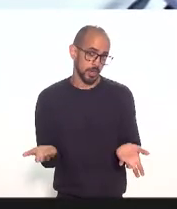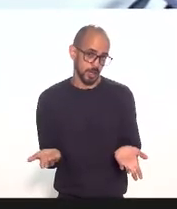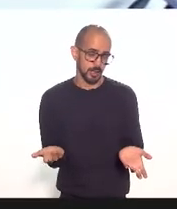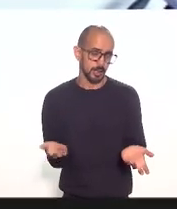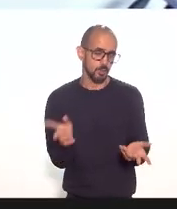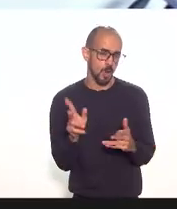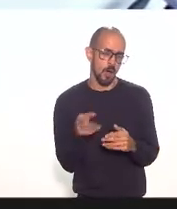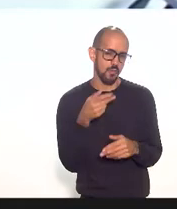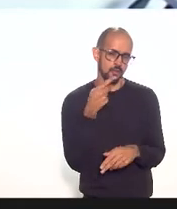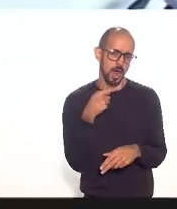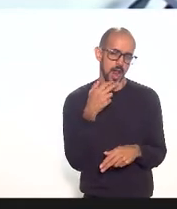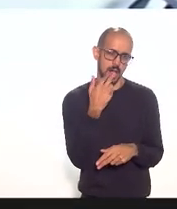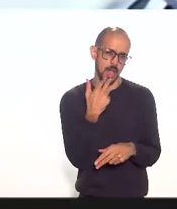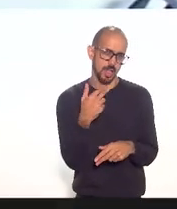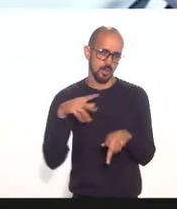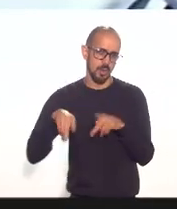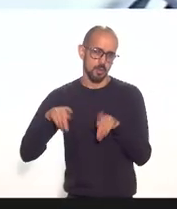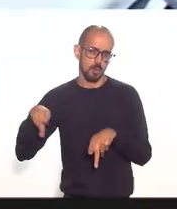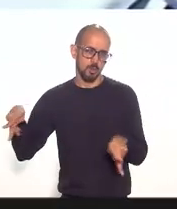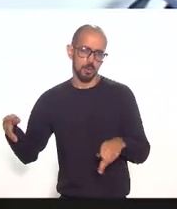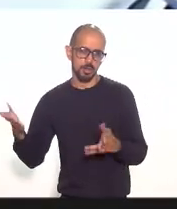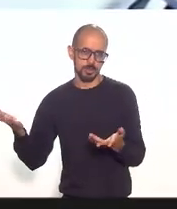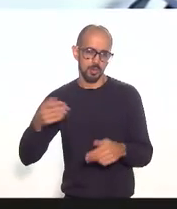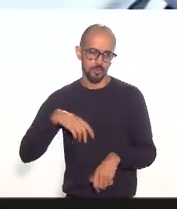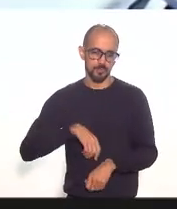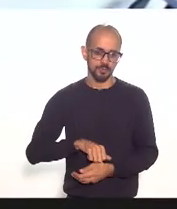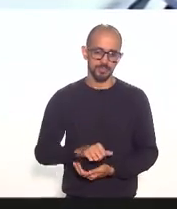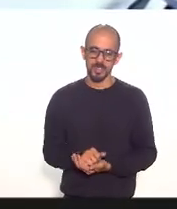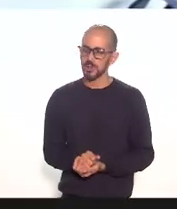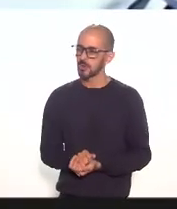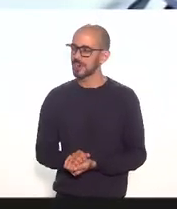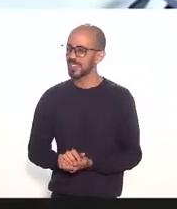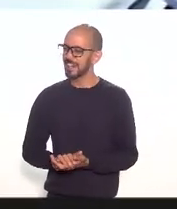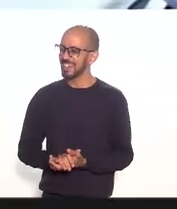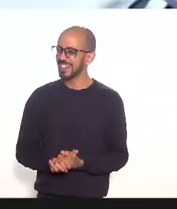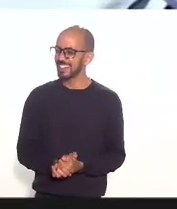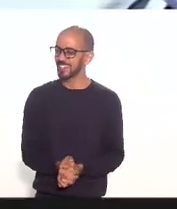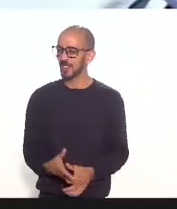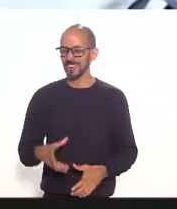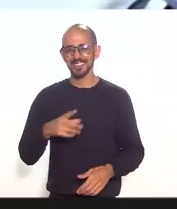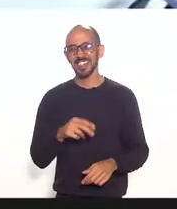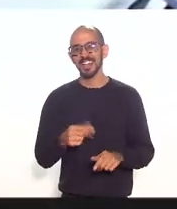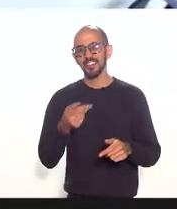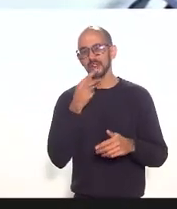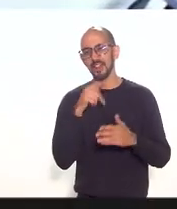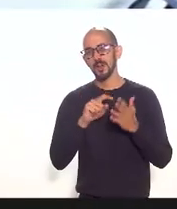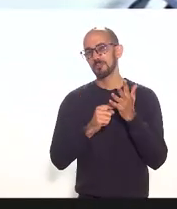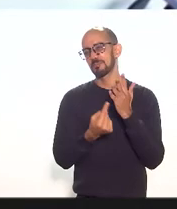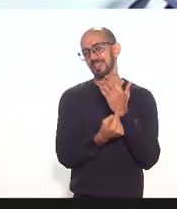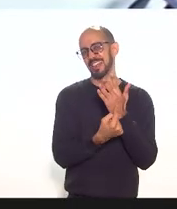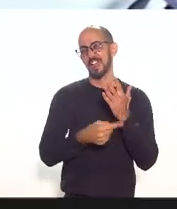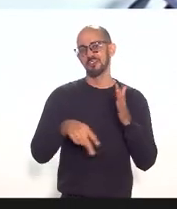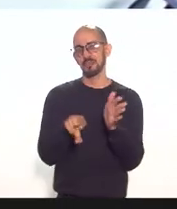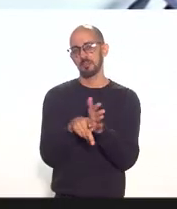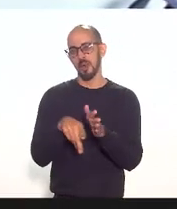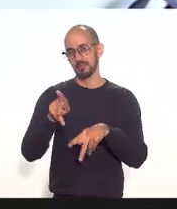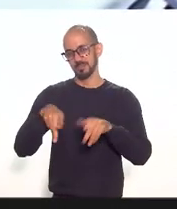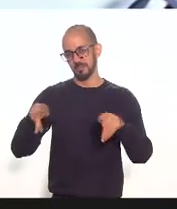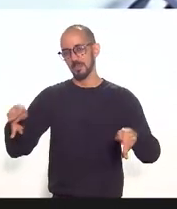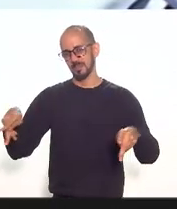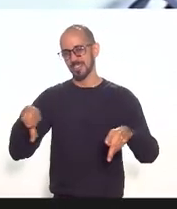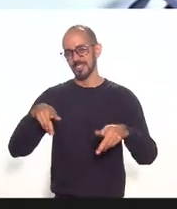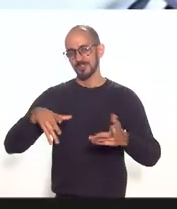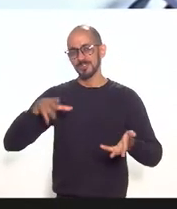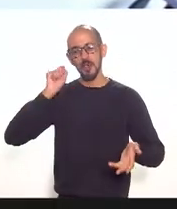popular vovó viu a uva então a gente tem que ser rígido no sentido de que a gente tem que se